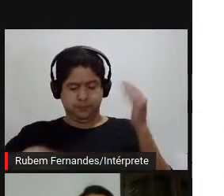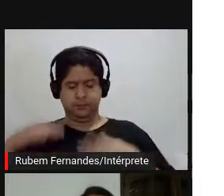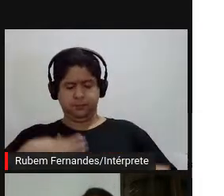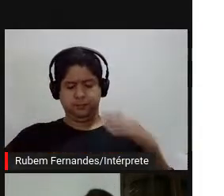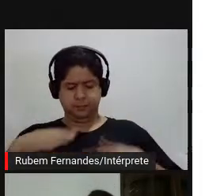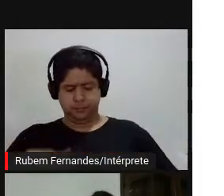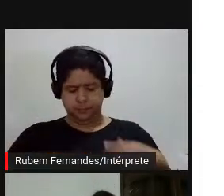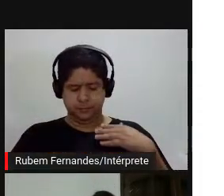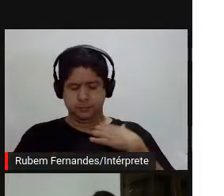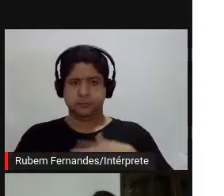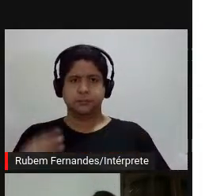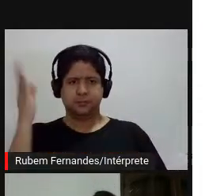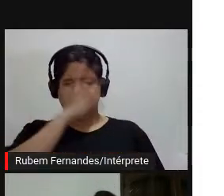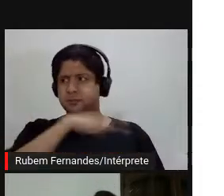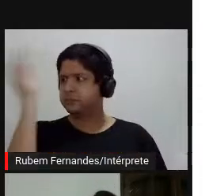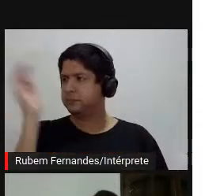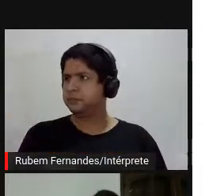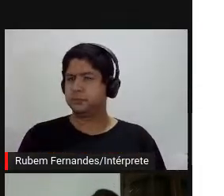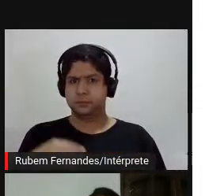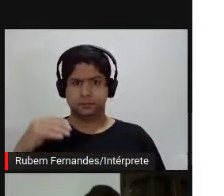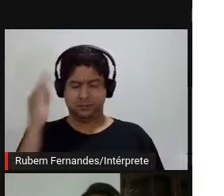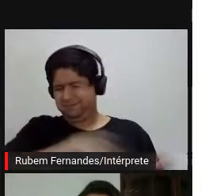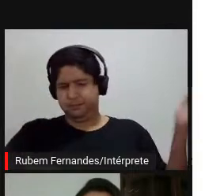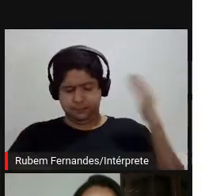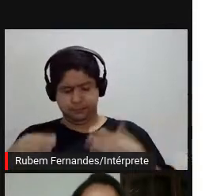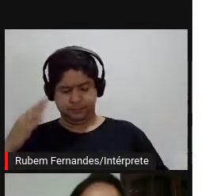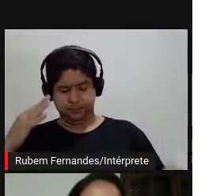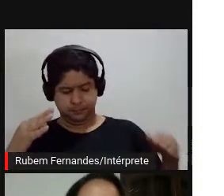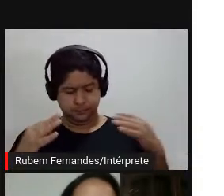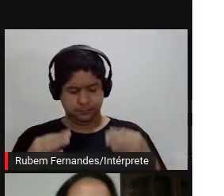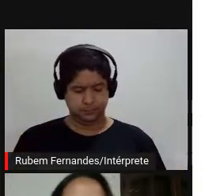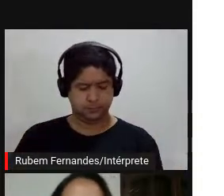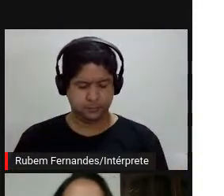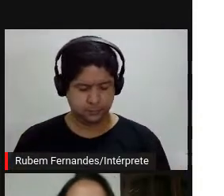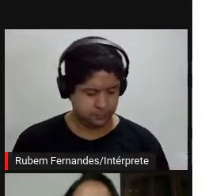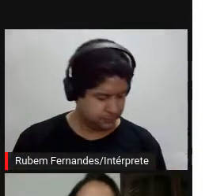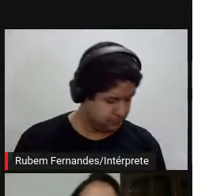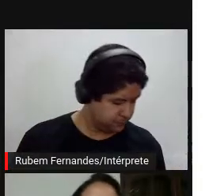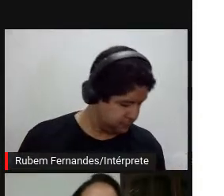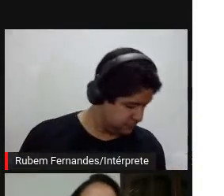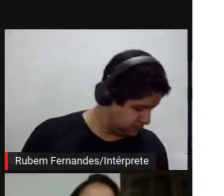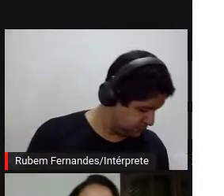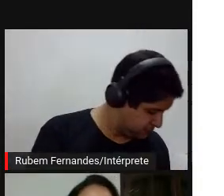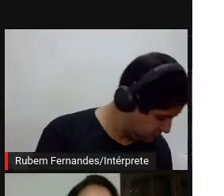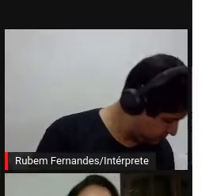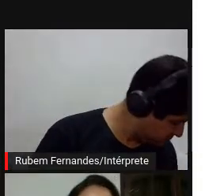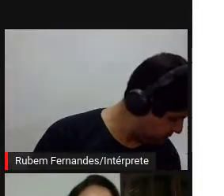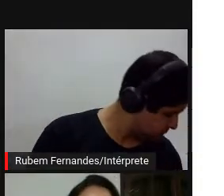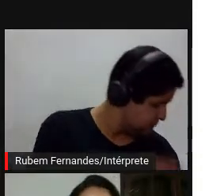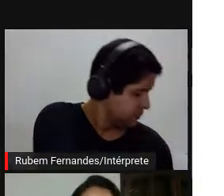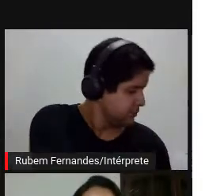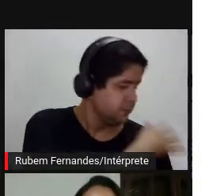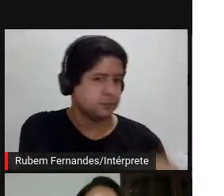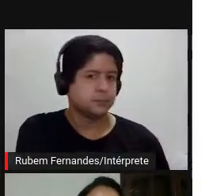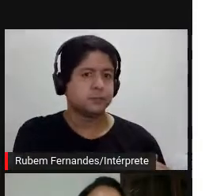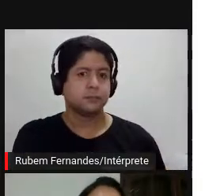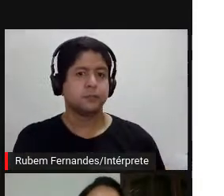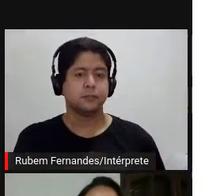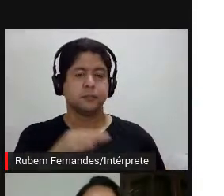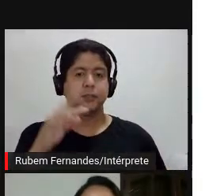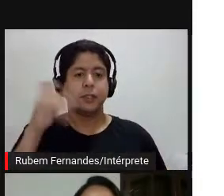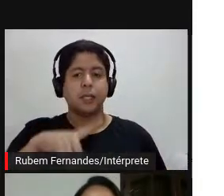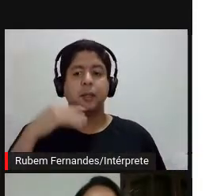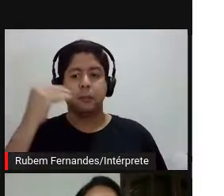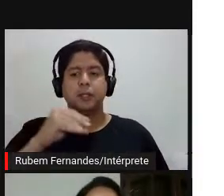eu fui fazer eu preferi falar o lugar da experiência que eu me interessei e essa experiência enquanto participação, né, e aí existem